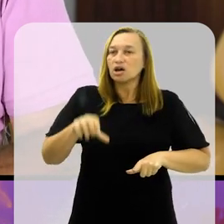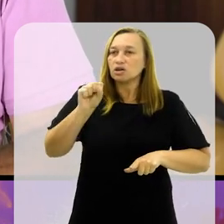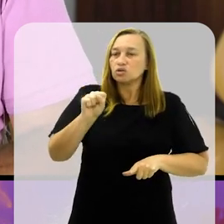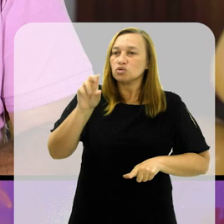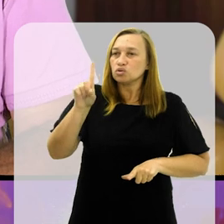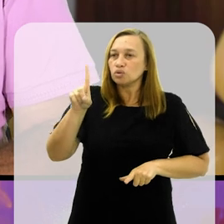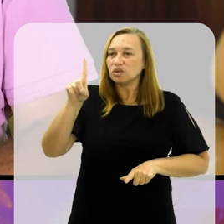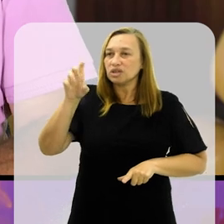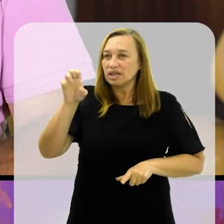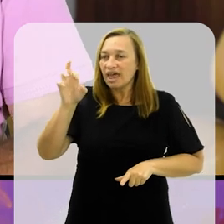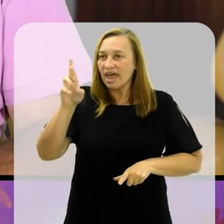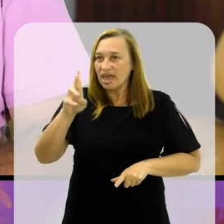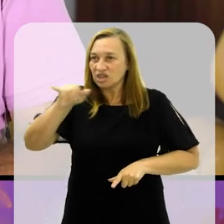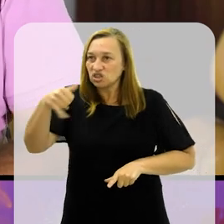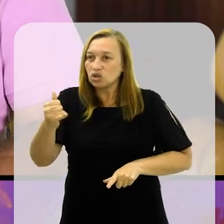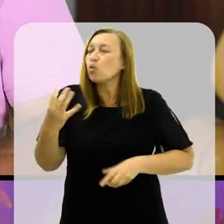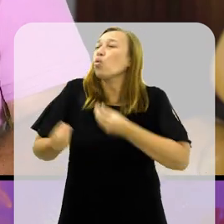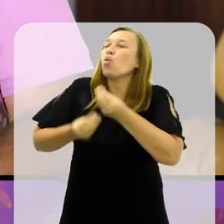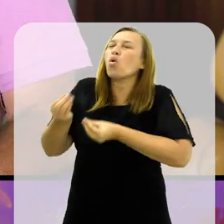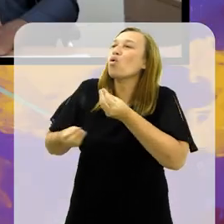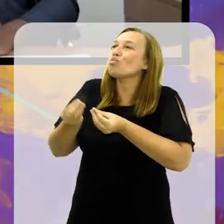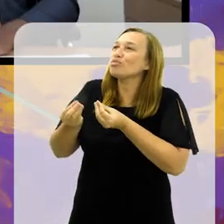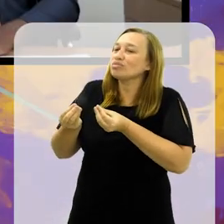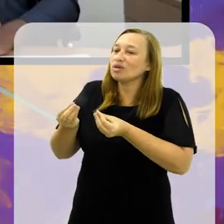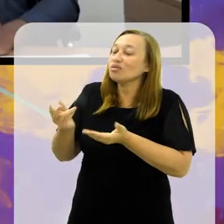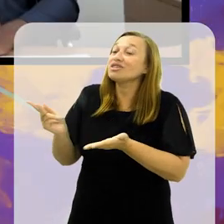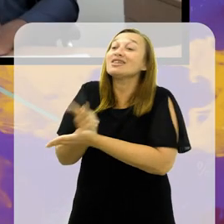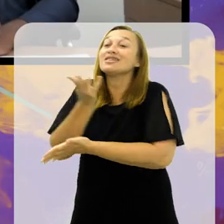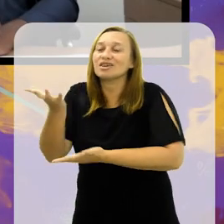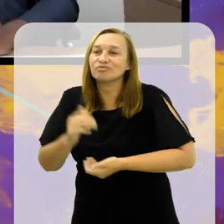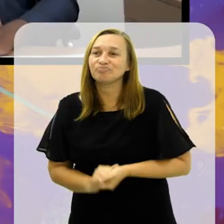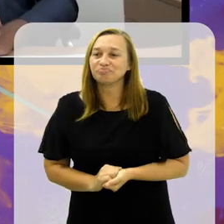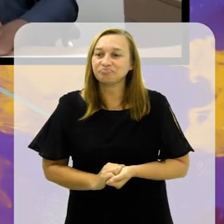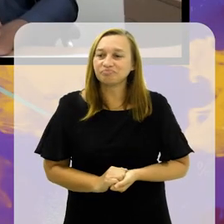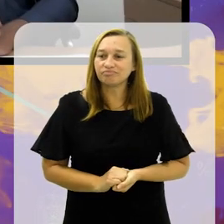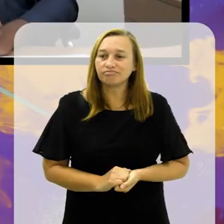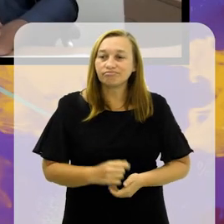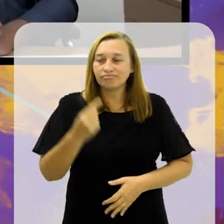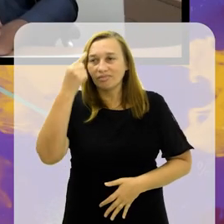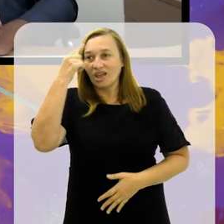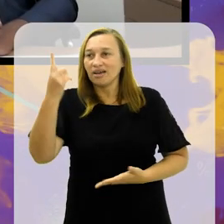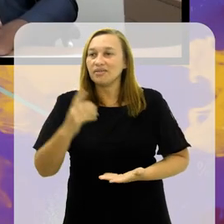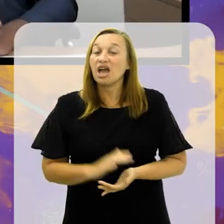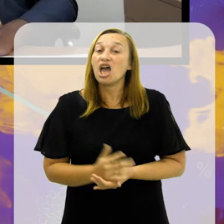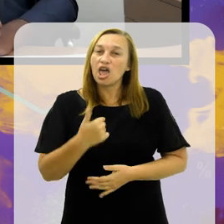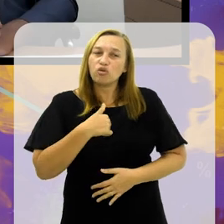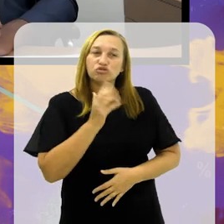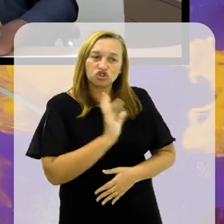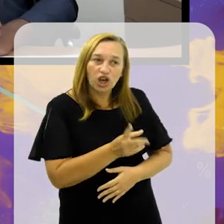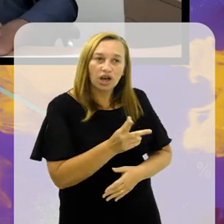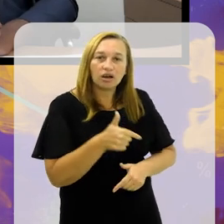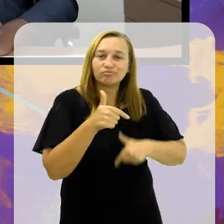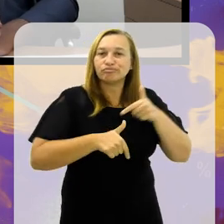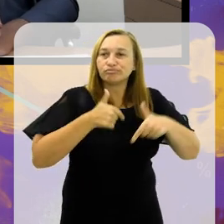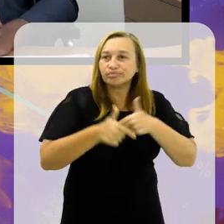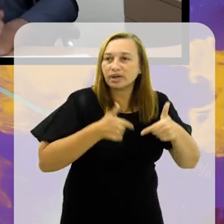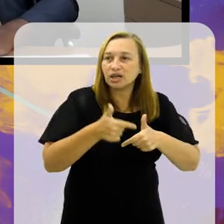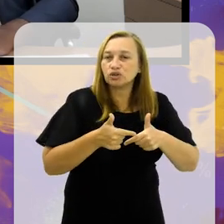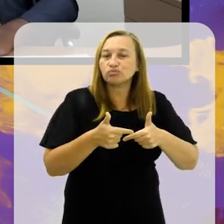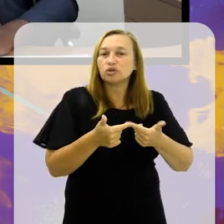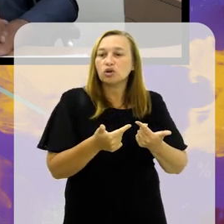iniciativa, como é que isso nasceu, Renato. Rui, eu já acompanho o trabalho do Bahia